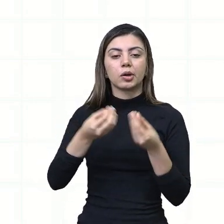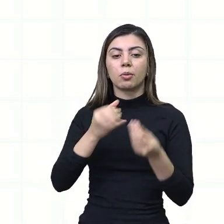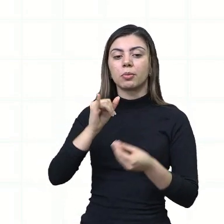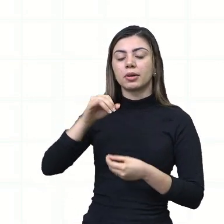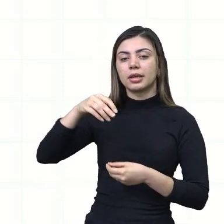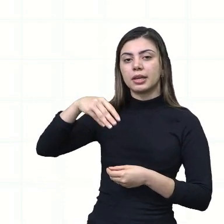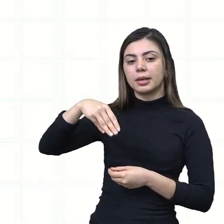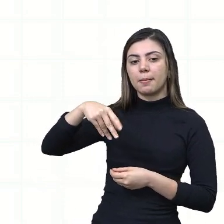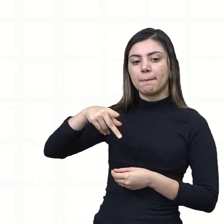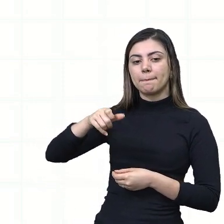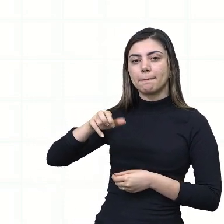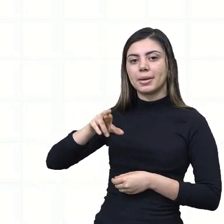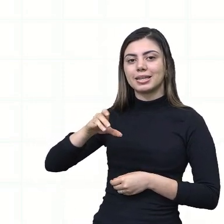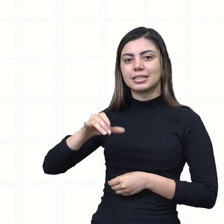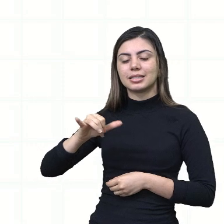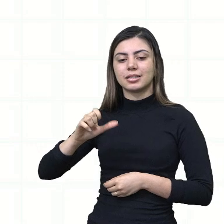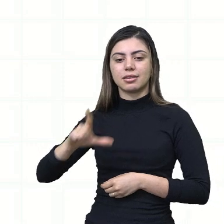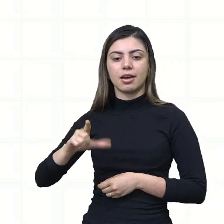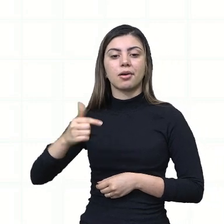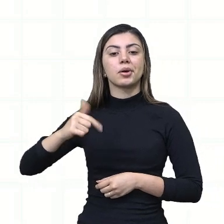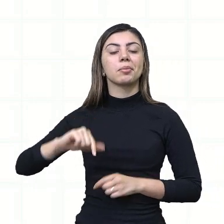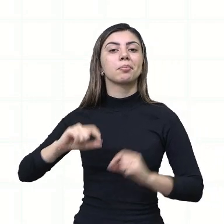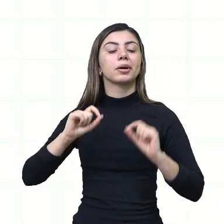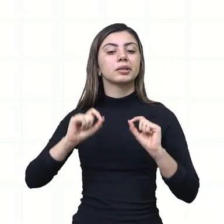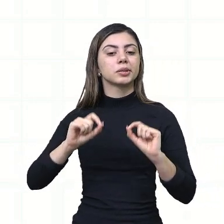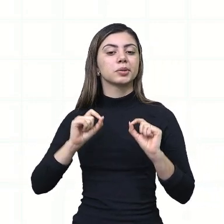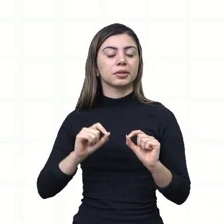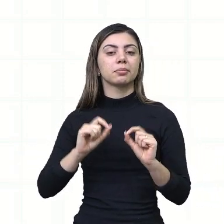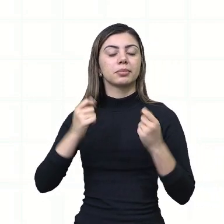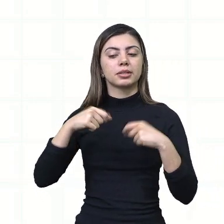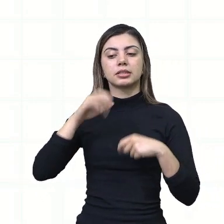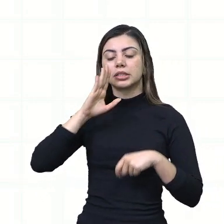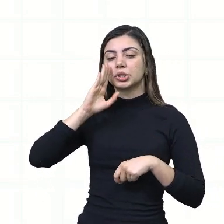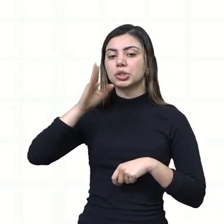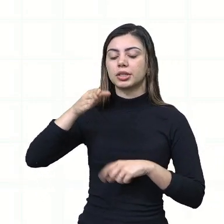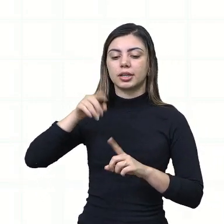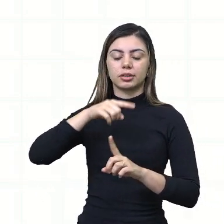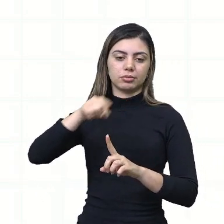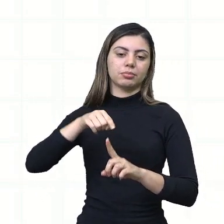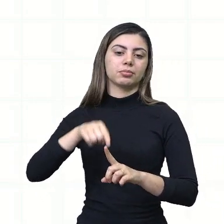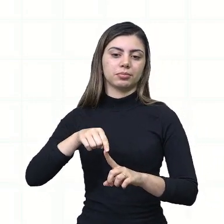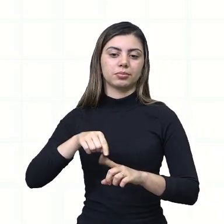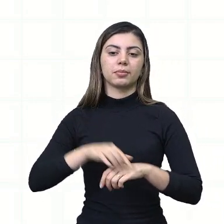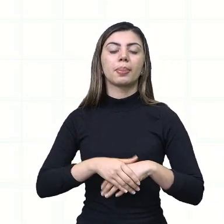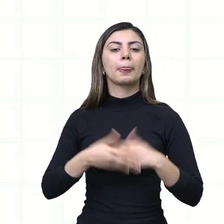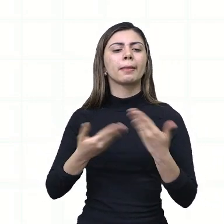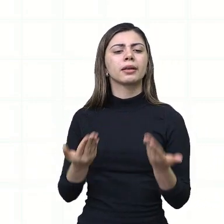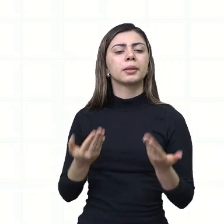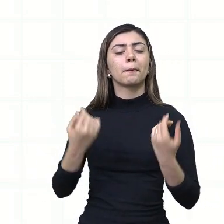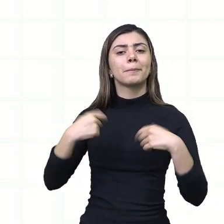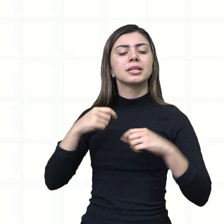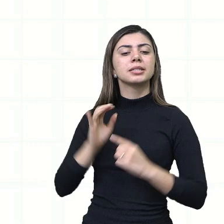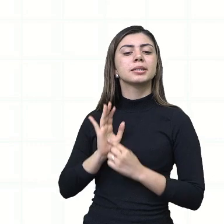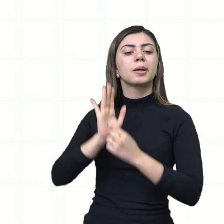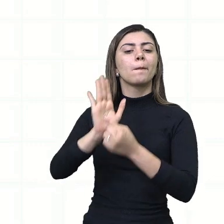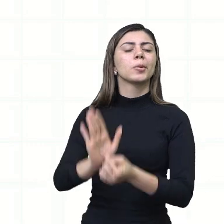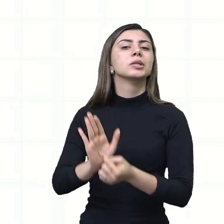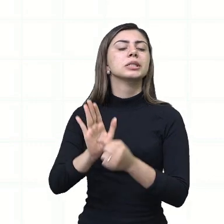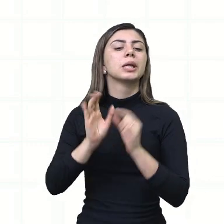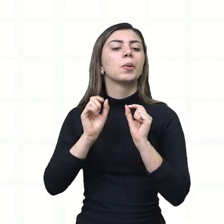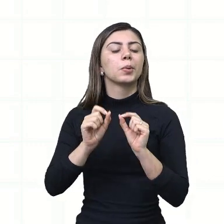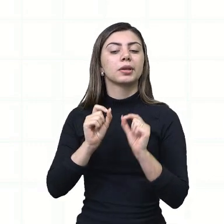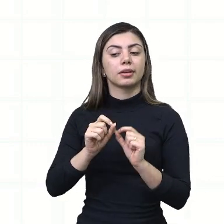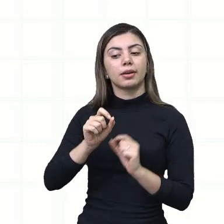e objetiva, de modo a expor para o